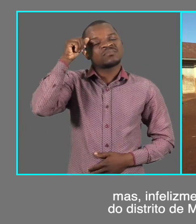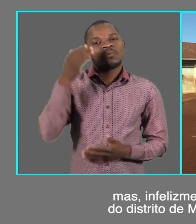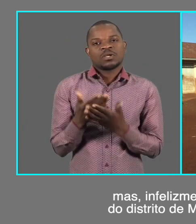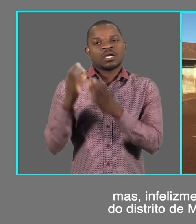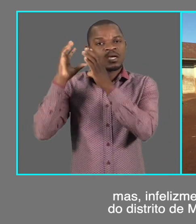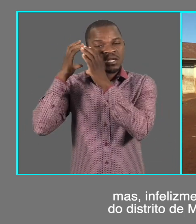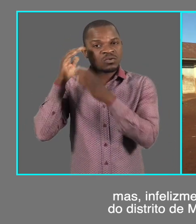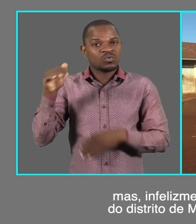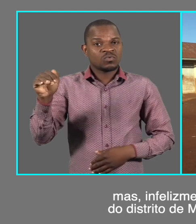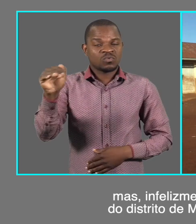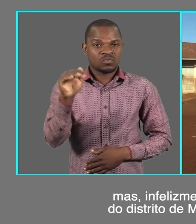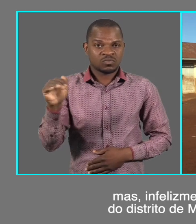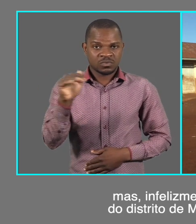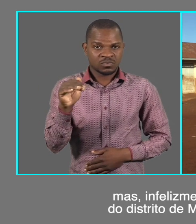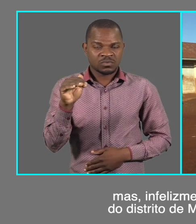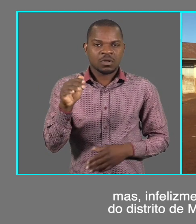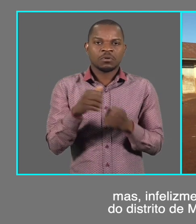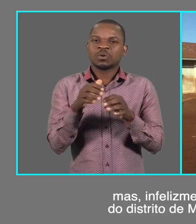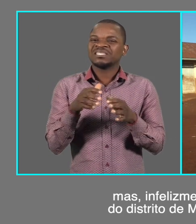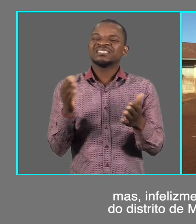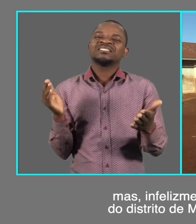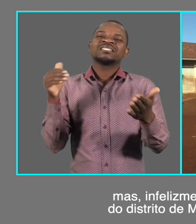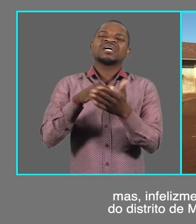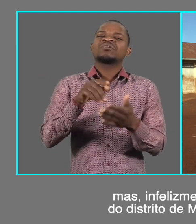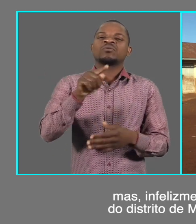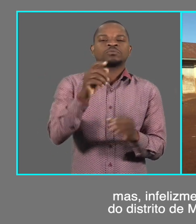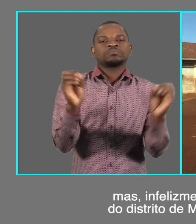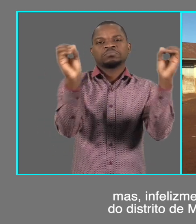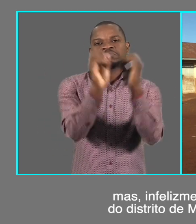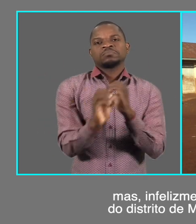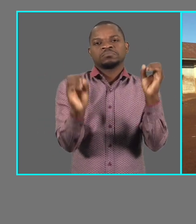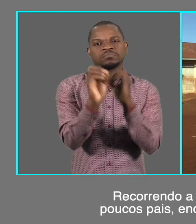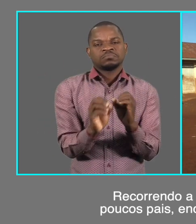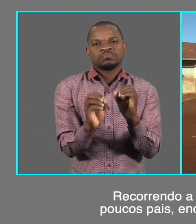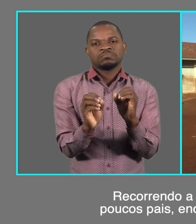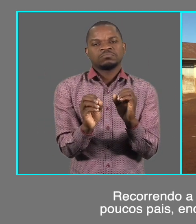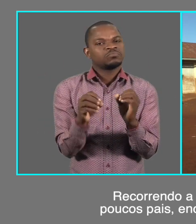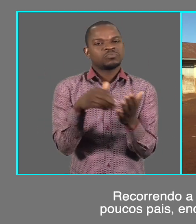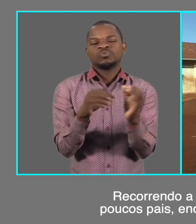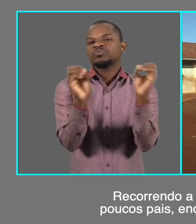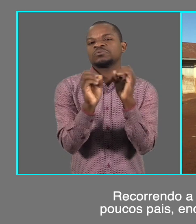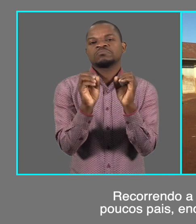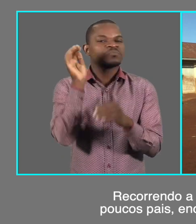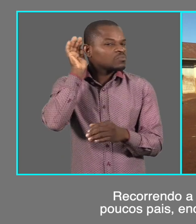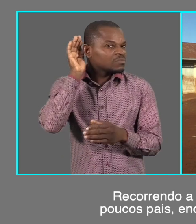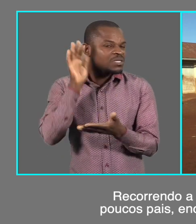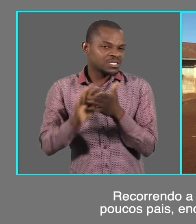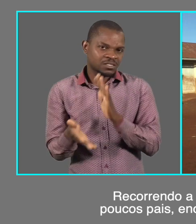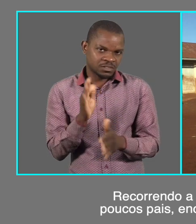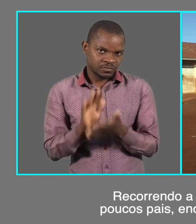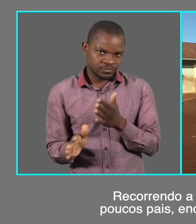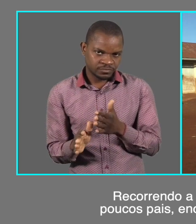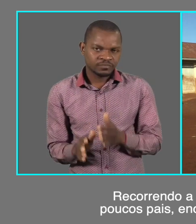chega aqui a Coruma. E, portanto, recorrendo a outras